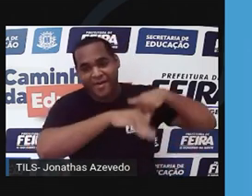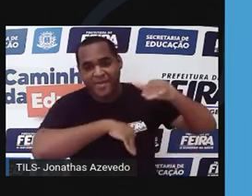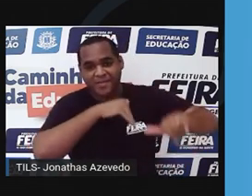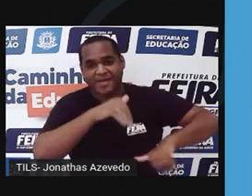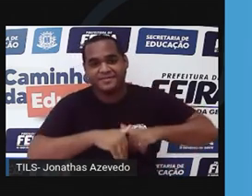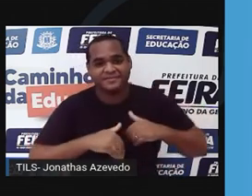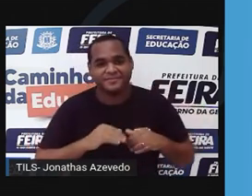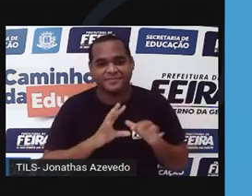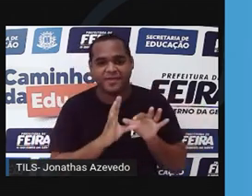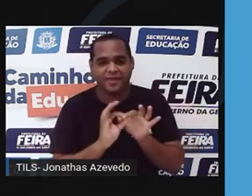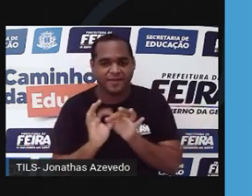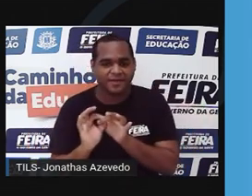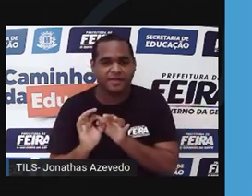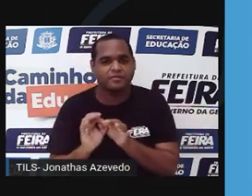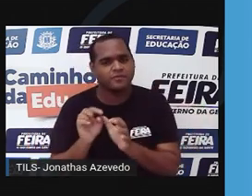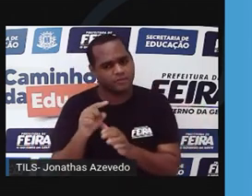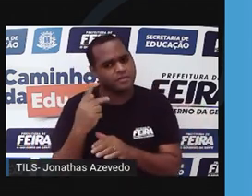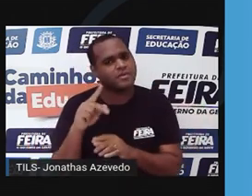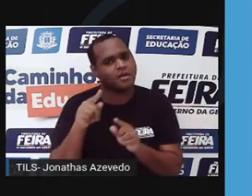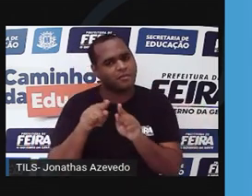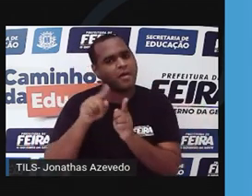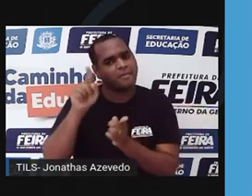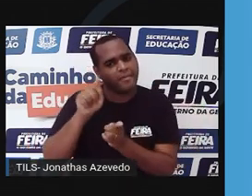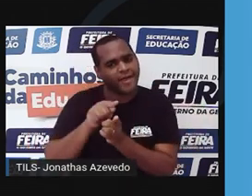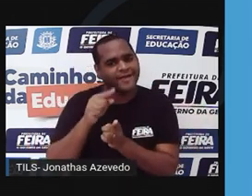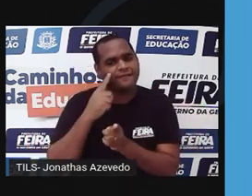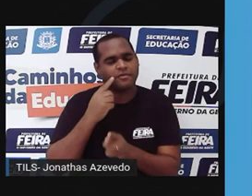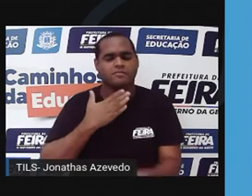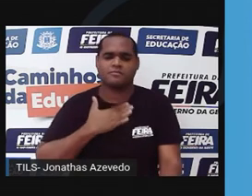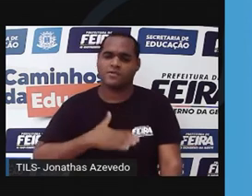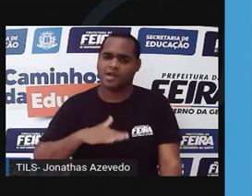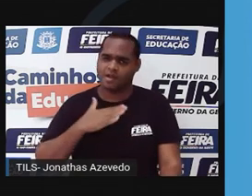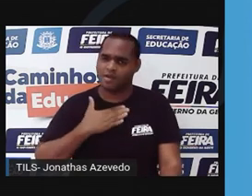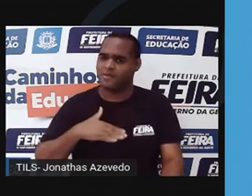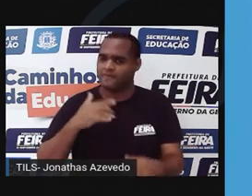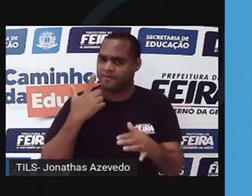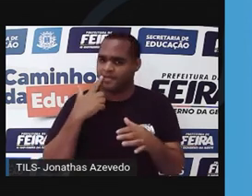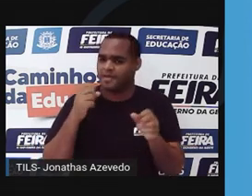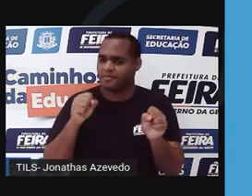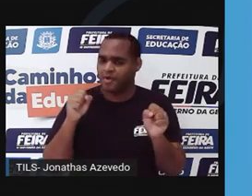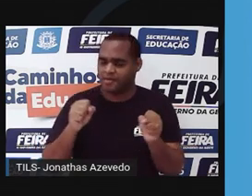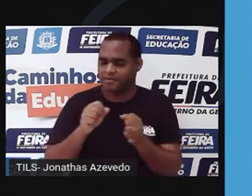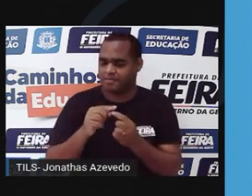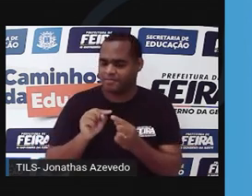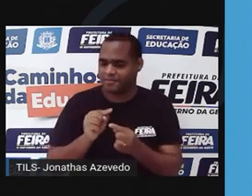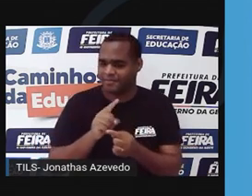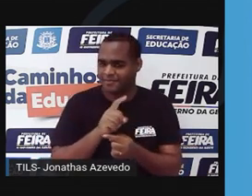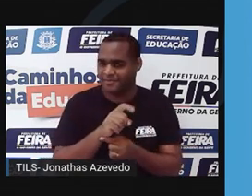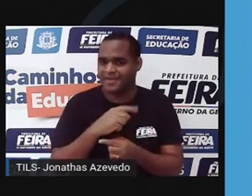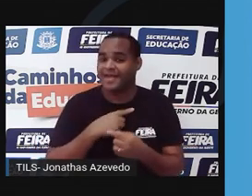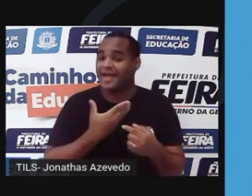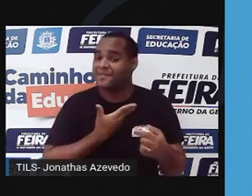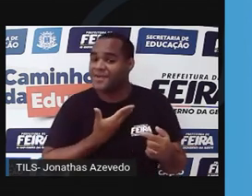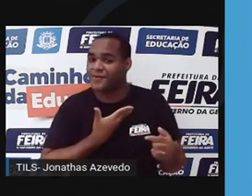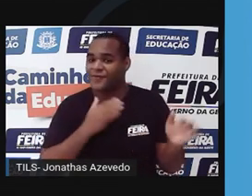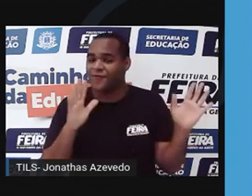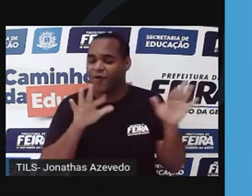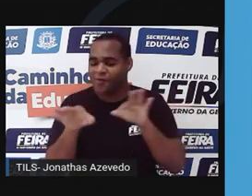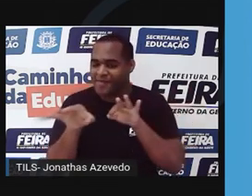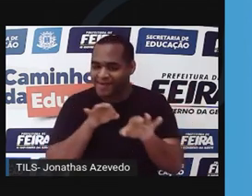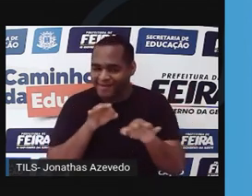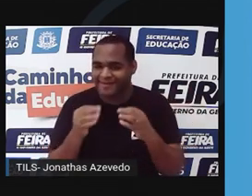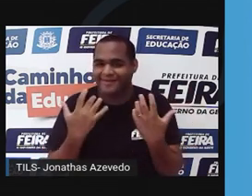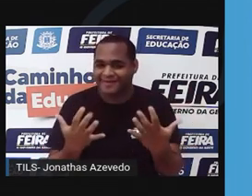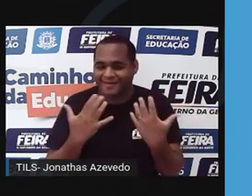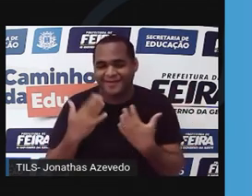Você mede um pouquinho menos. Vou deixar você tranquila aqui para você crescer. Bom, amigos, eu vou continuar arrumando o meu jardim.